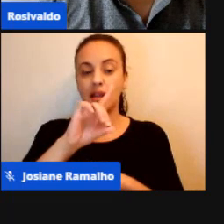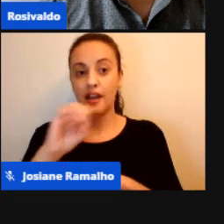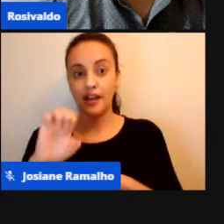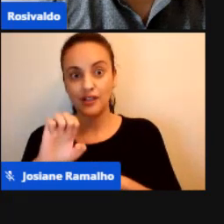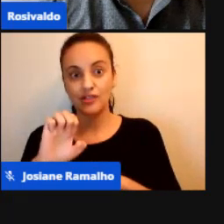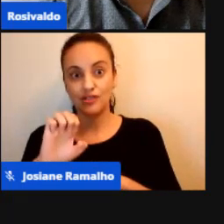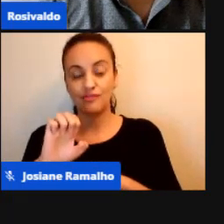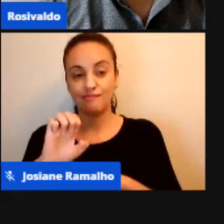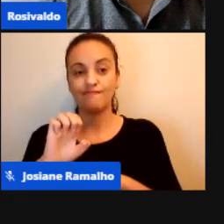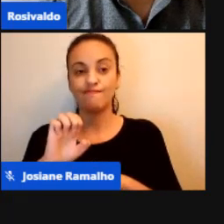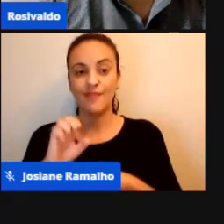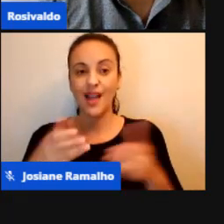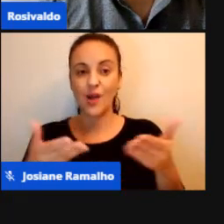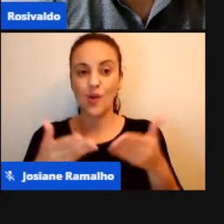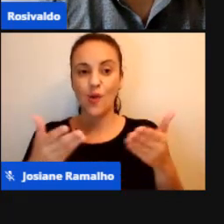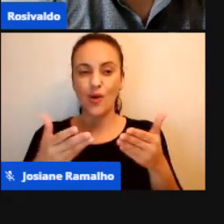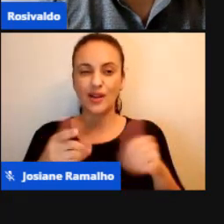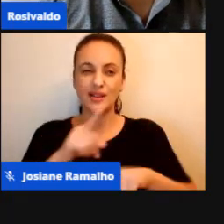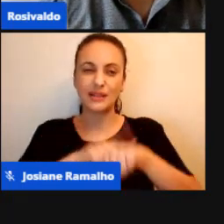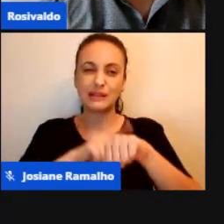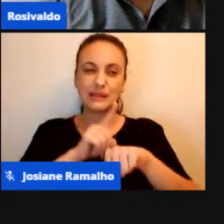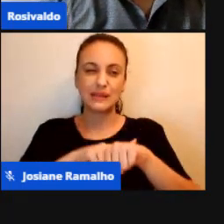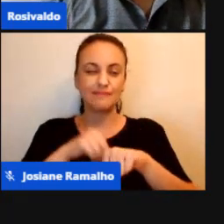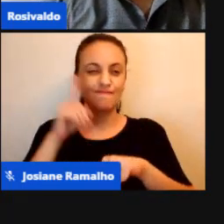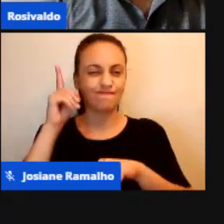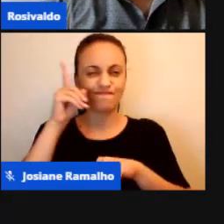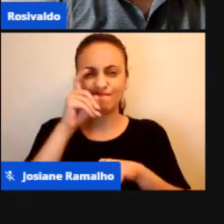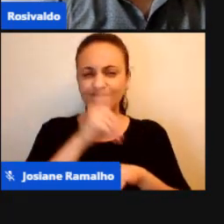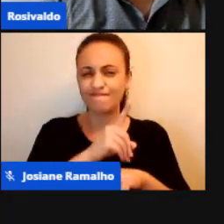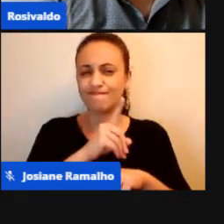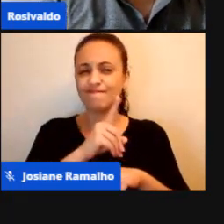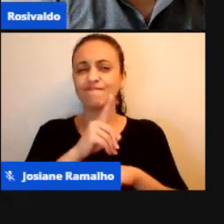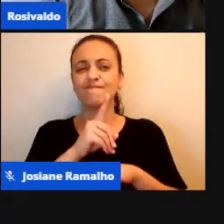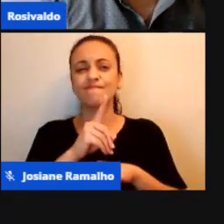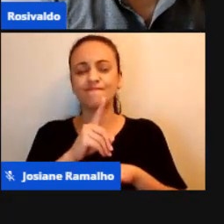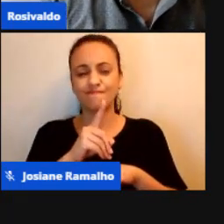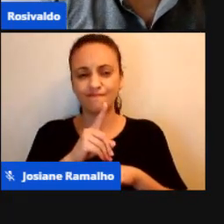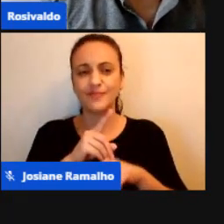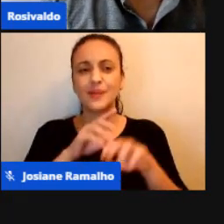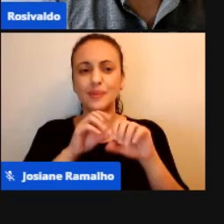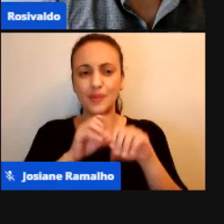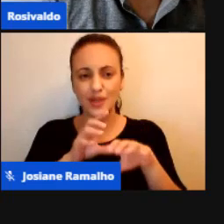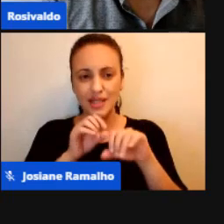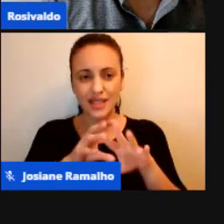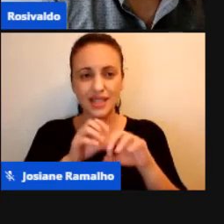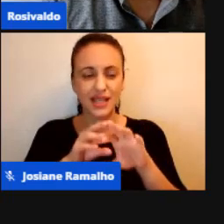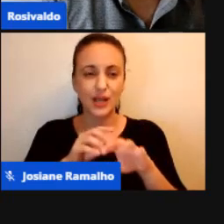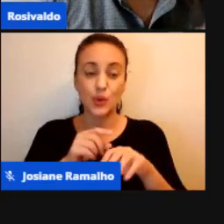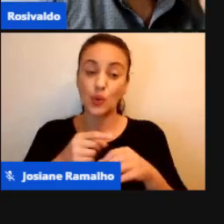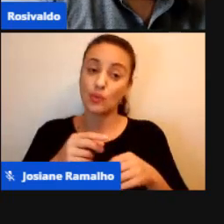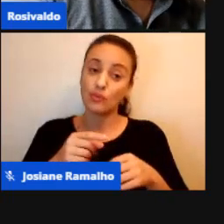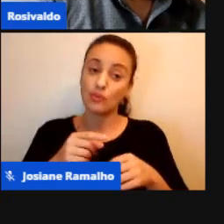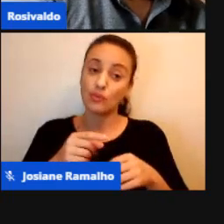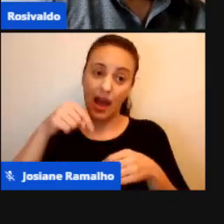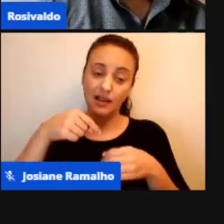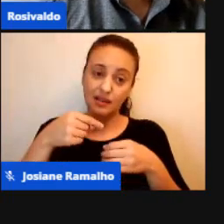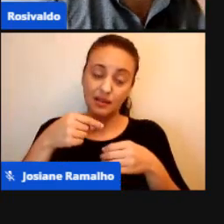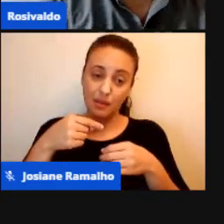grande desafio e de grande dificuldade para a educação municipal e brasileira, de um modo geral.